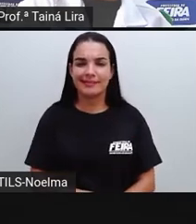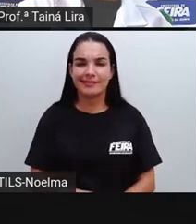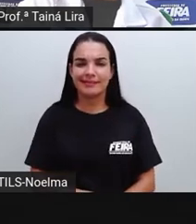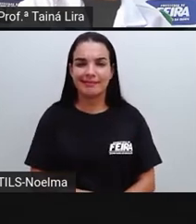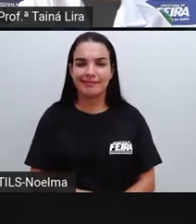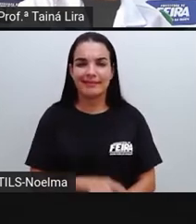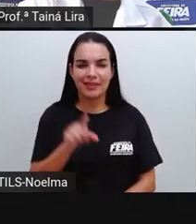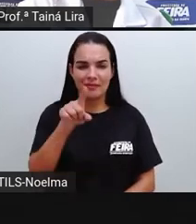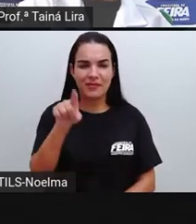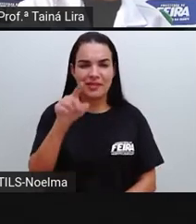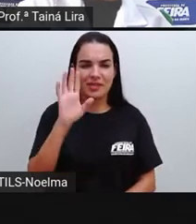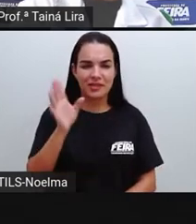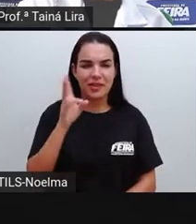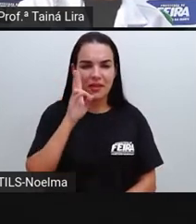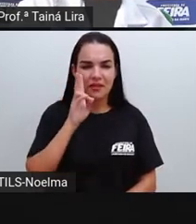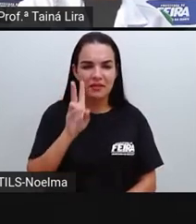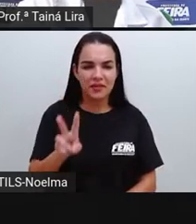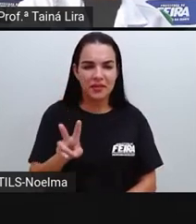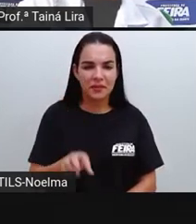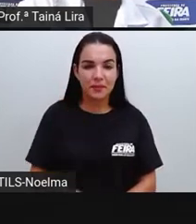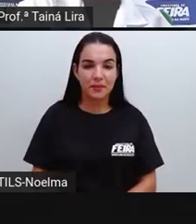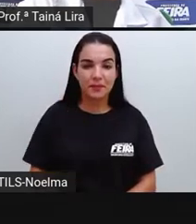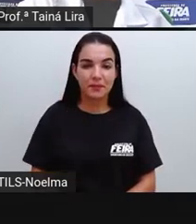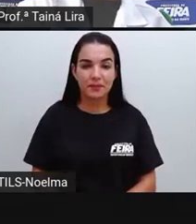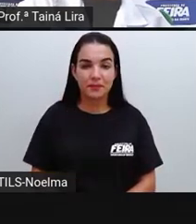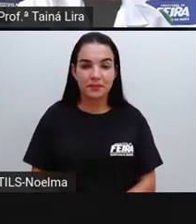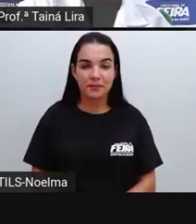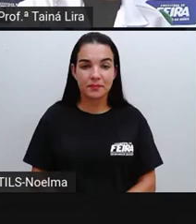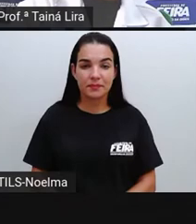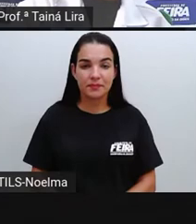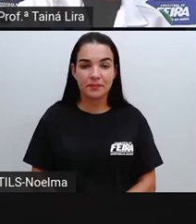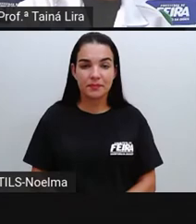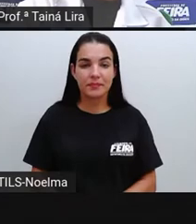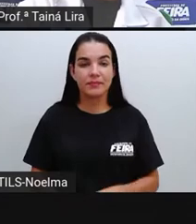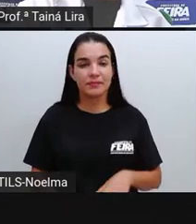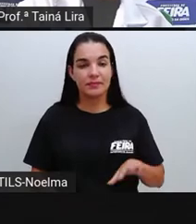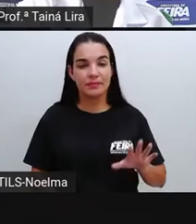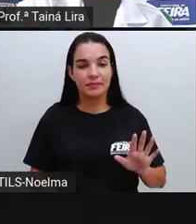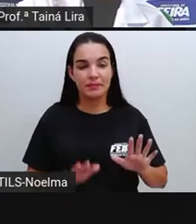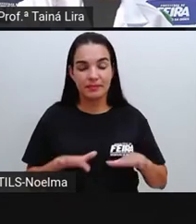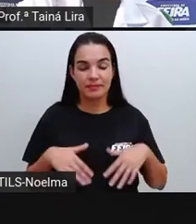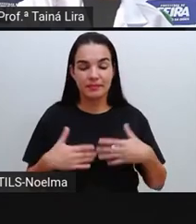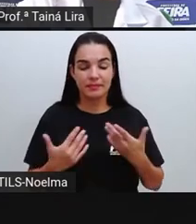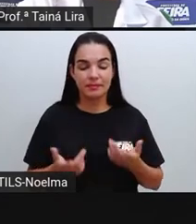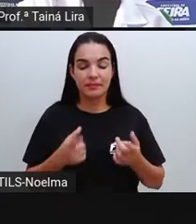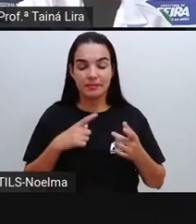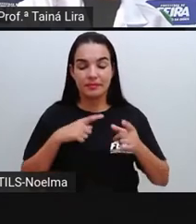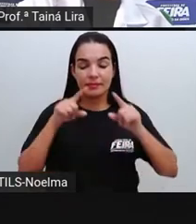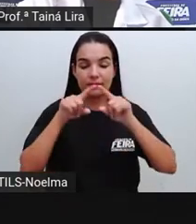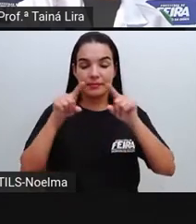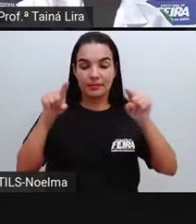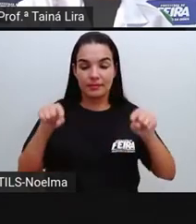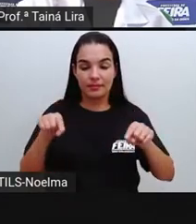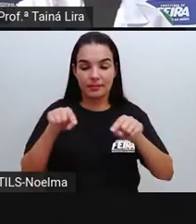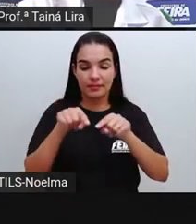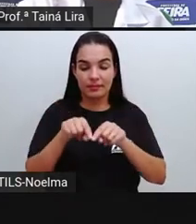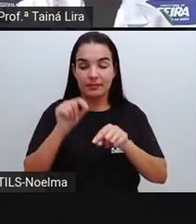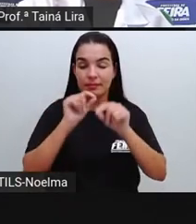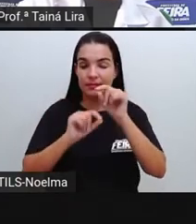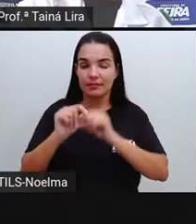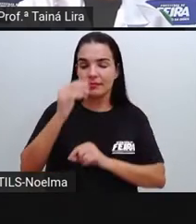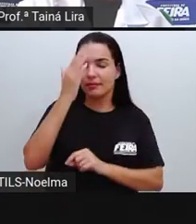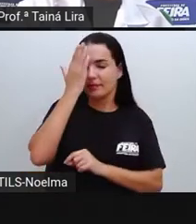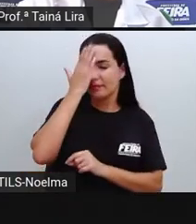Quem aí já viu? Então, ó, segundo ano, essa tabela, ela funciona, né, pra